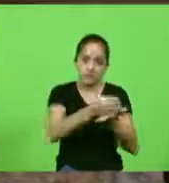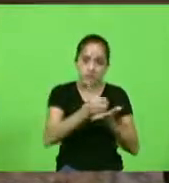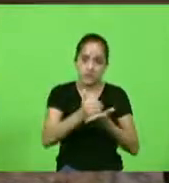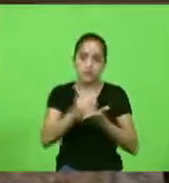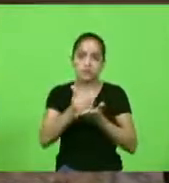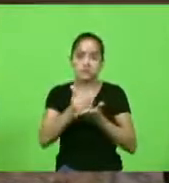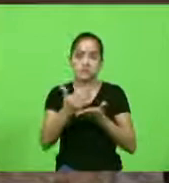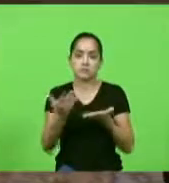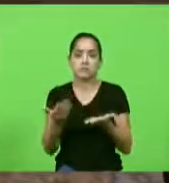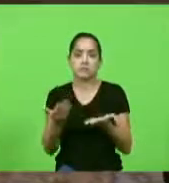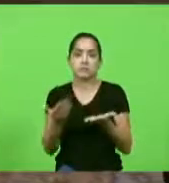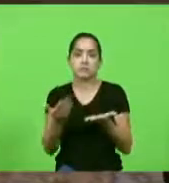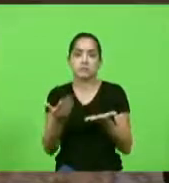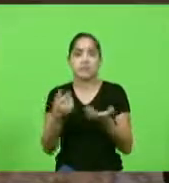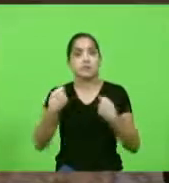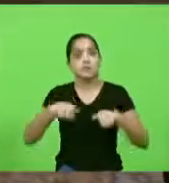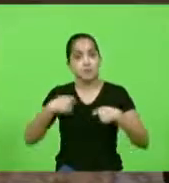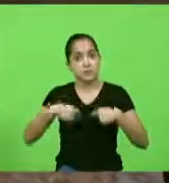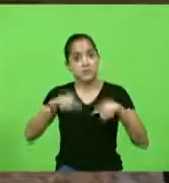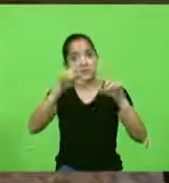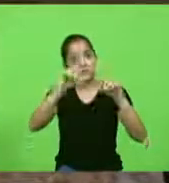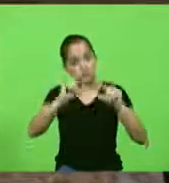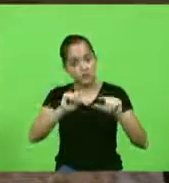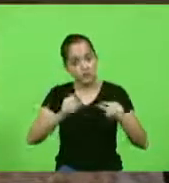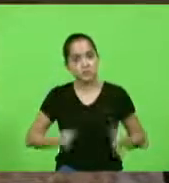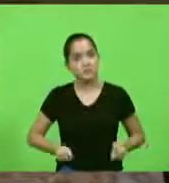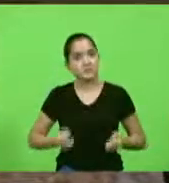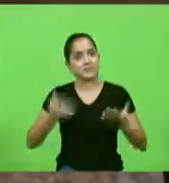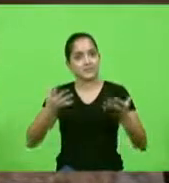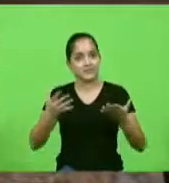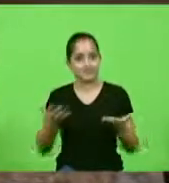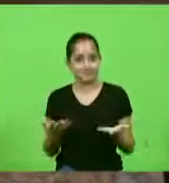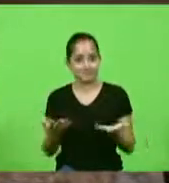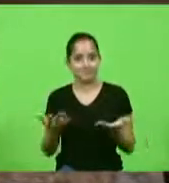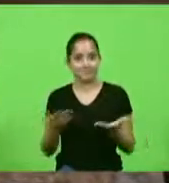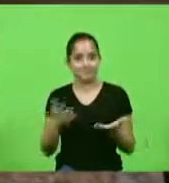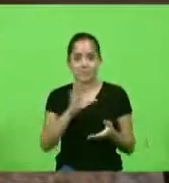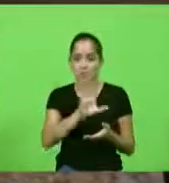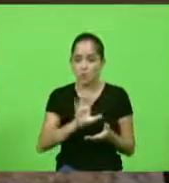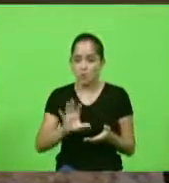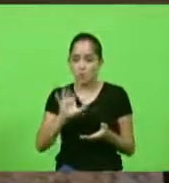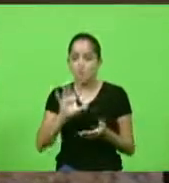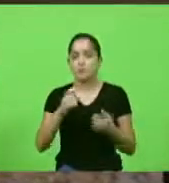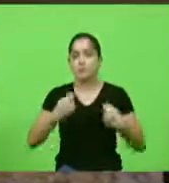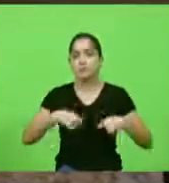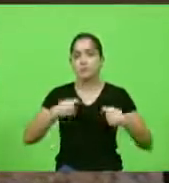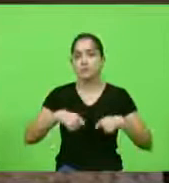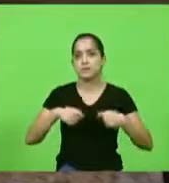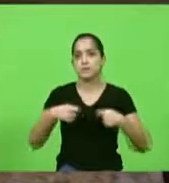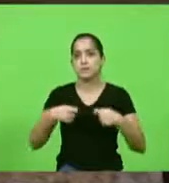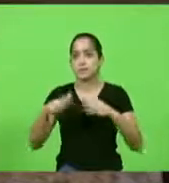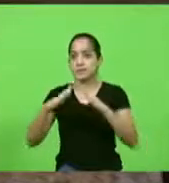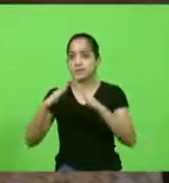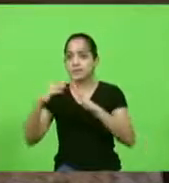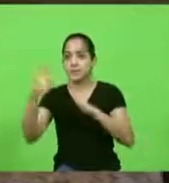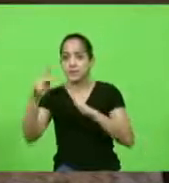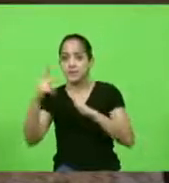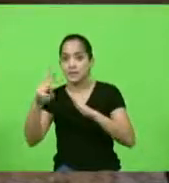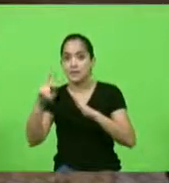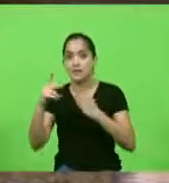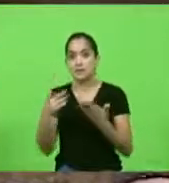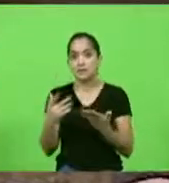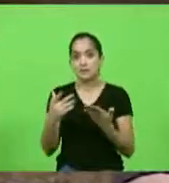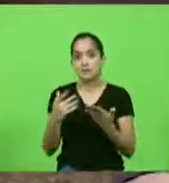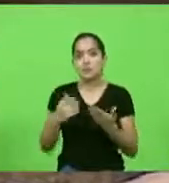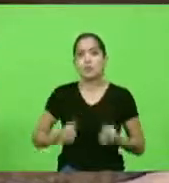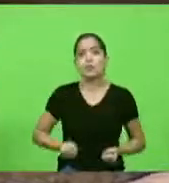acontece é que é necessário reduzir as despesas em outras partes então é como se na sua casa catarinense o seu